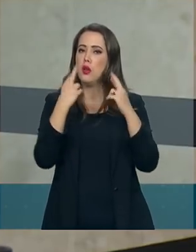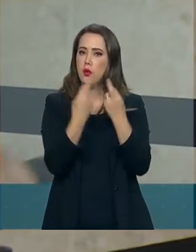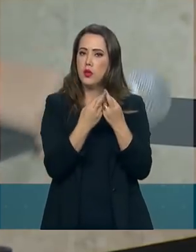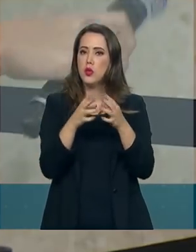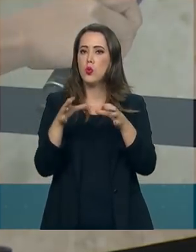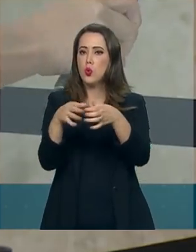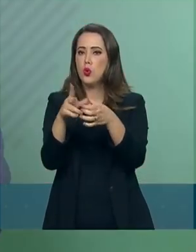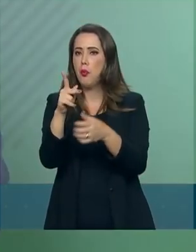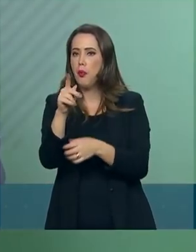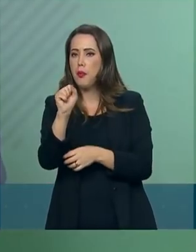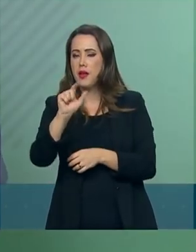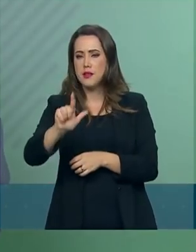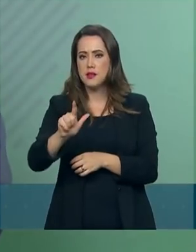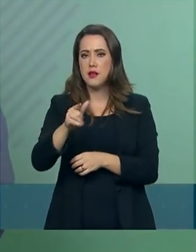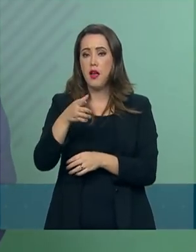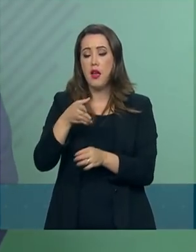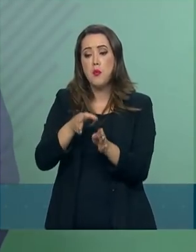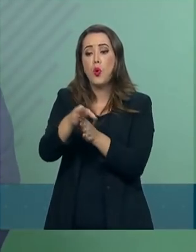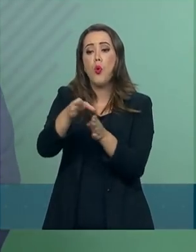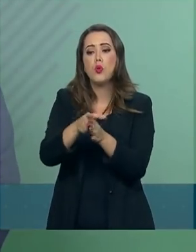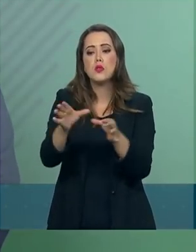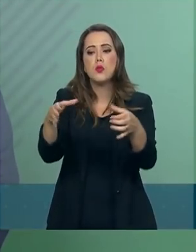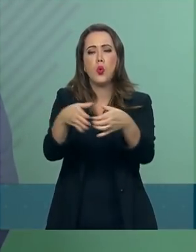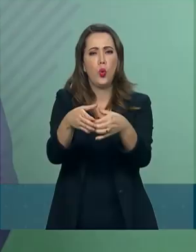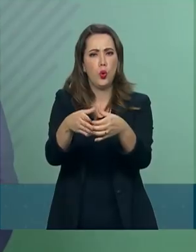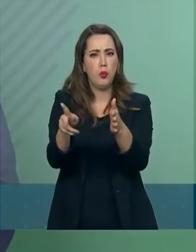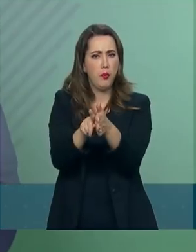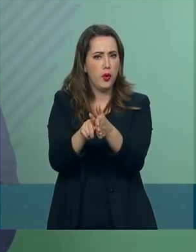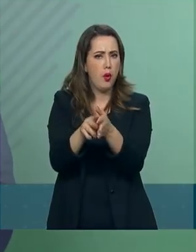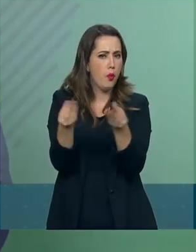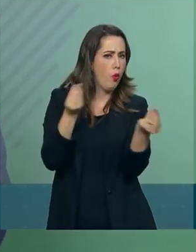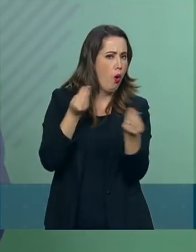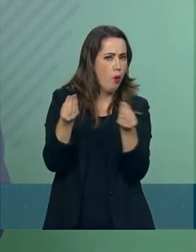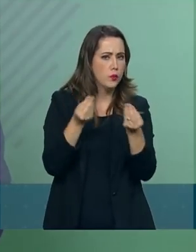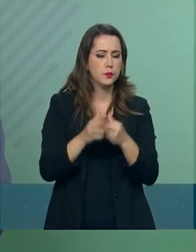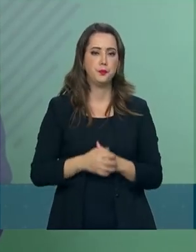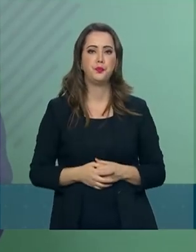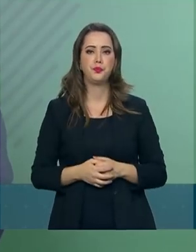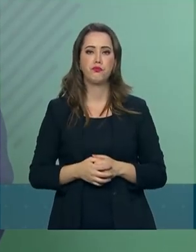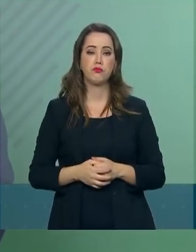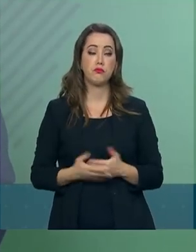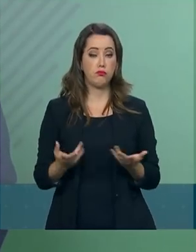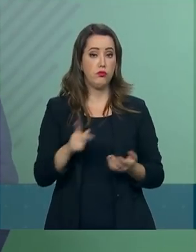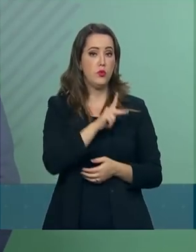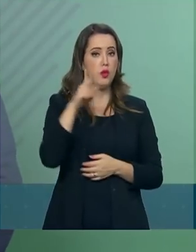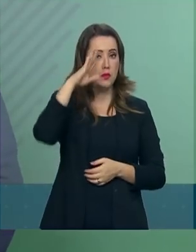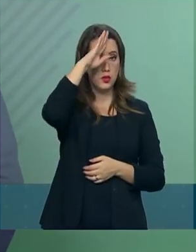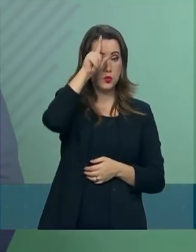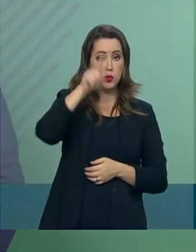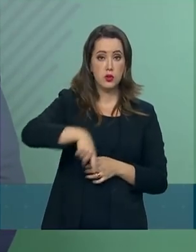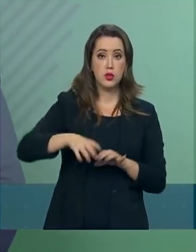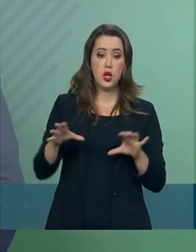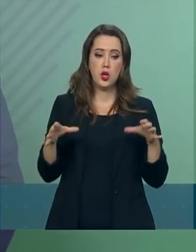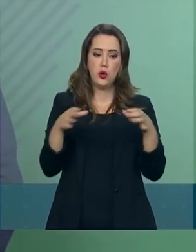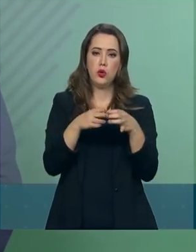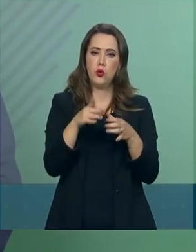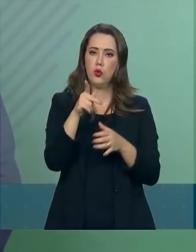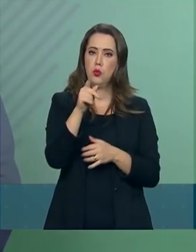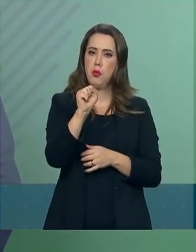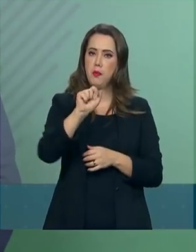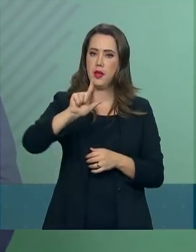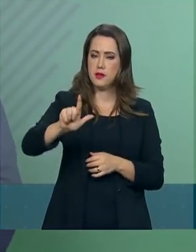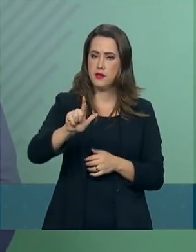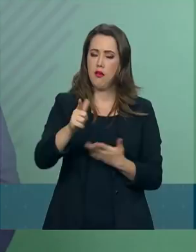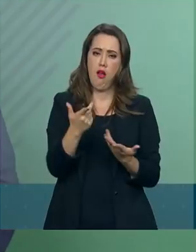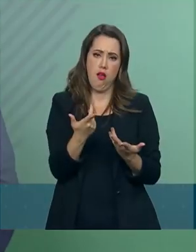Obrigada. Eu que agradeço. O presidente, naturalmente, por pertencer ao PSL, ele faz parte do sangue que